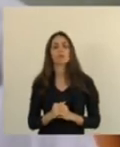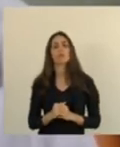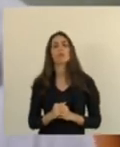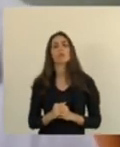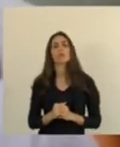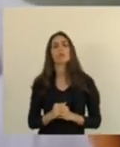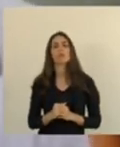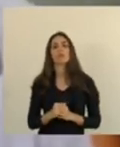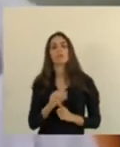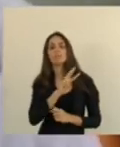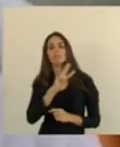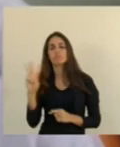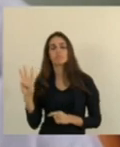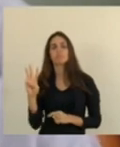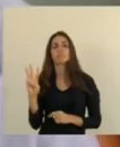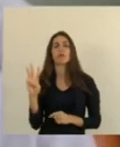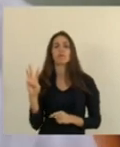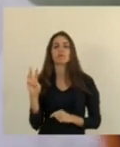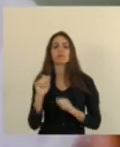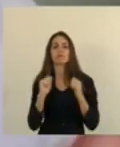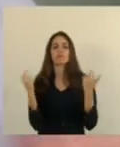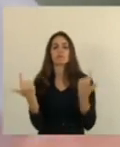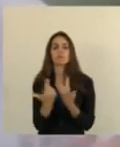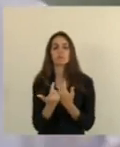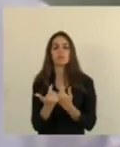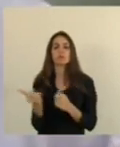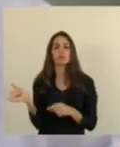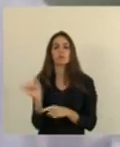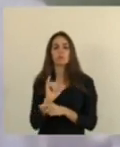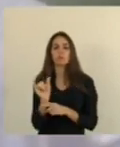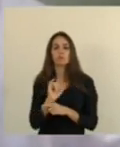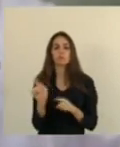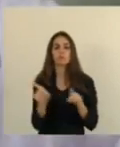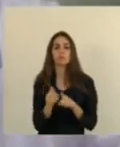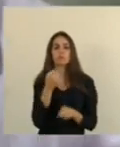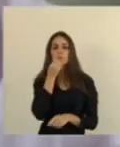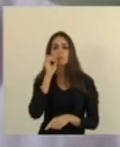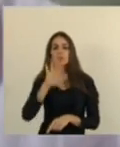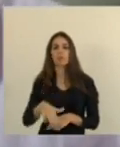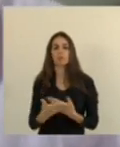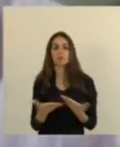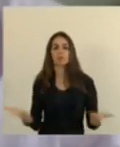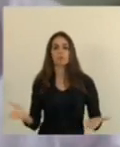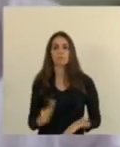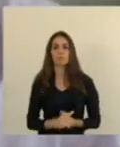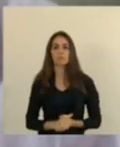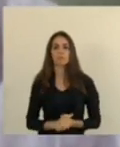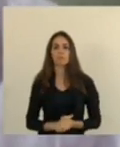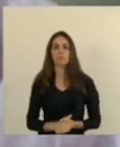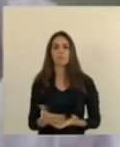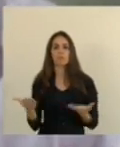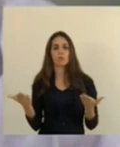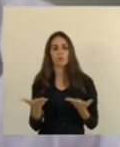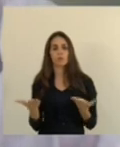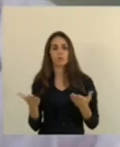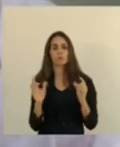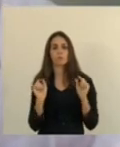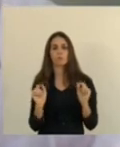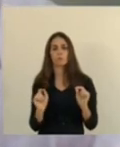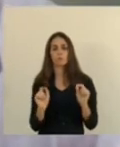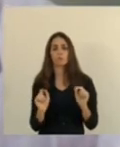da Assembleia e do canal do YouTube. Boa tarde, hoje vou me reportar